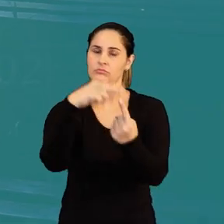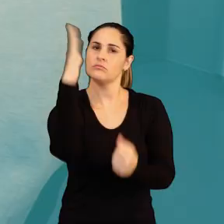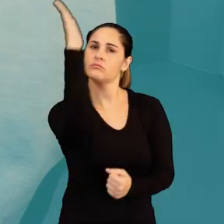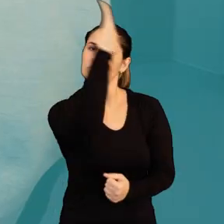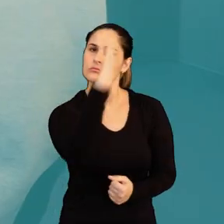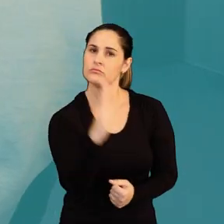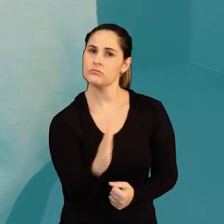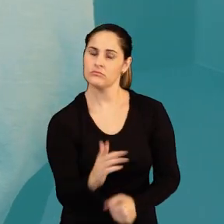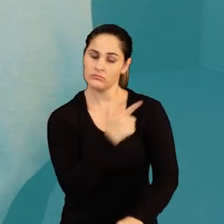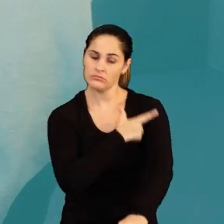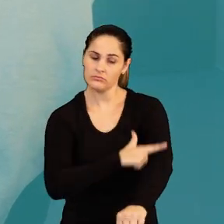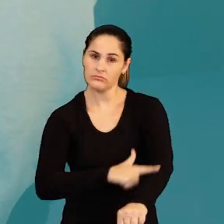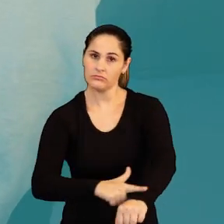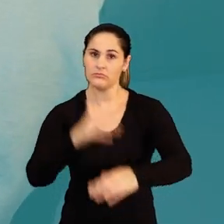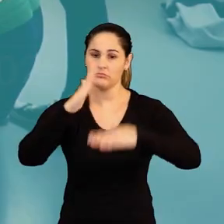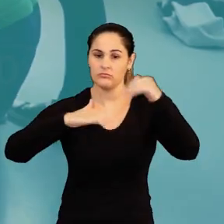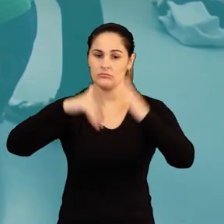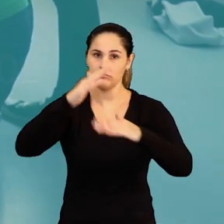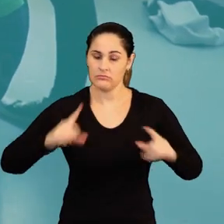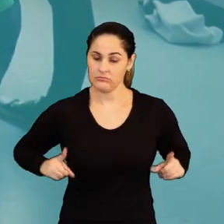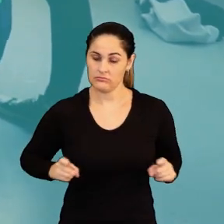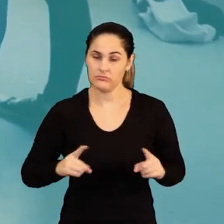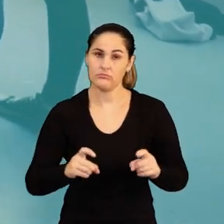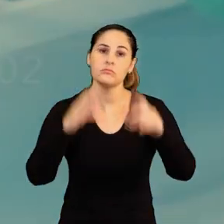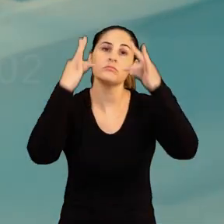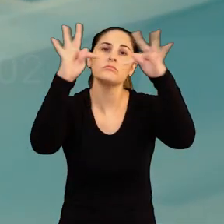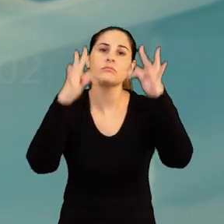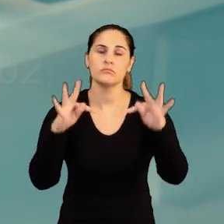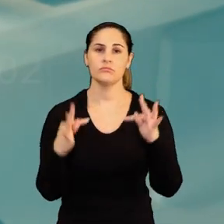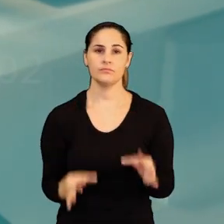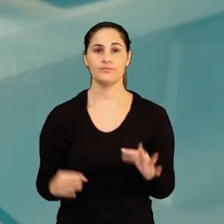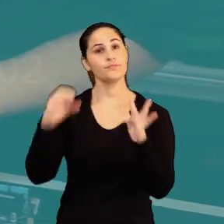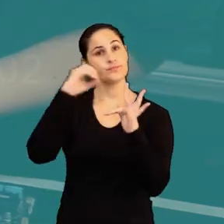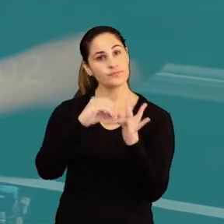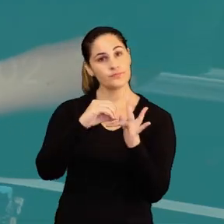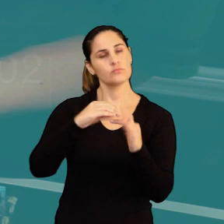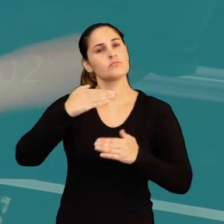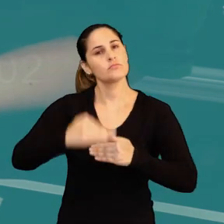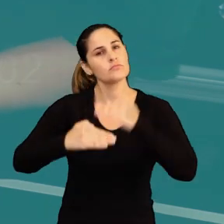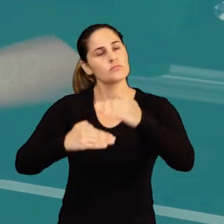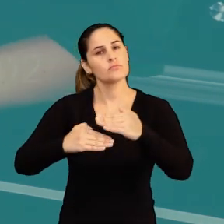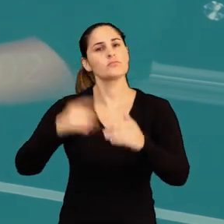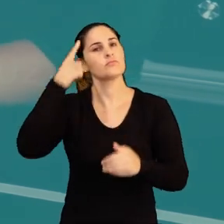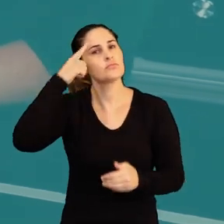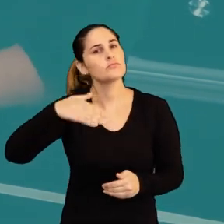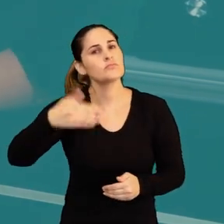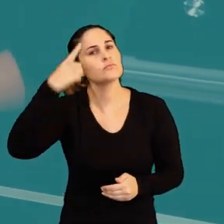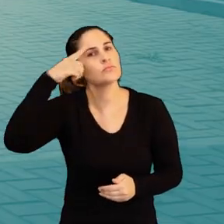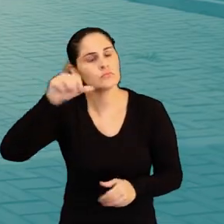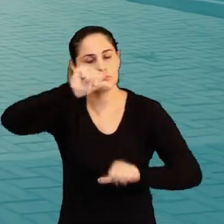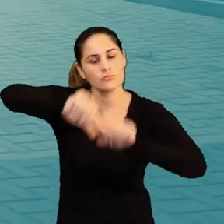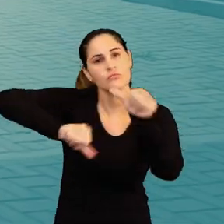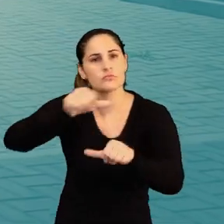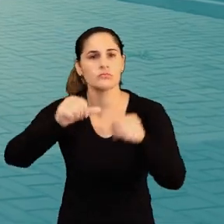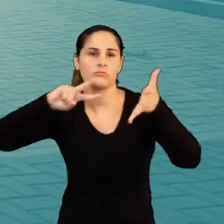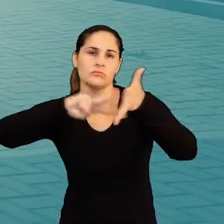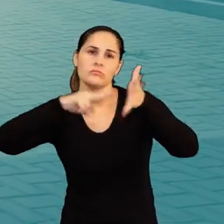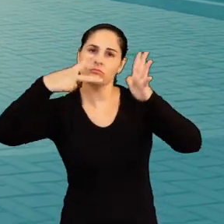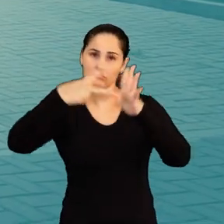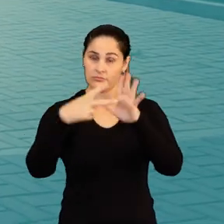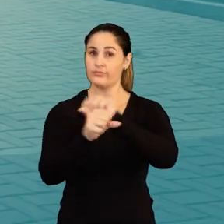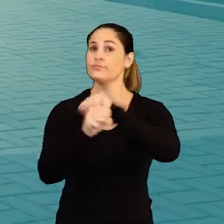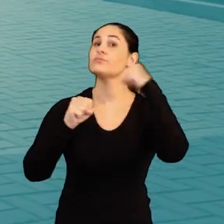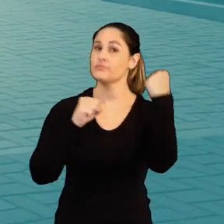de ser referência nacional em educação profissional, científica e tecnológica, o IFC promove, dia após dia, transformações